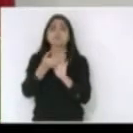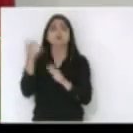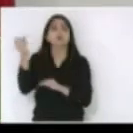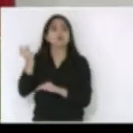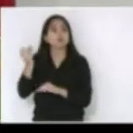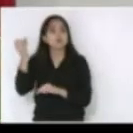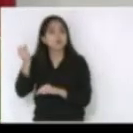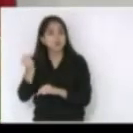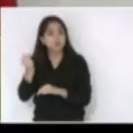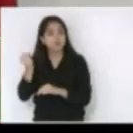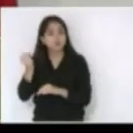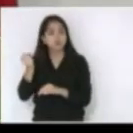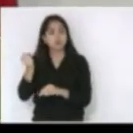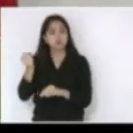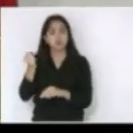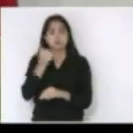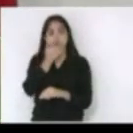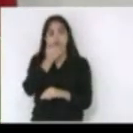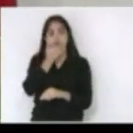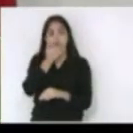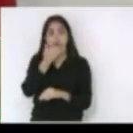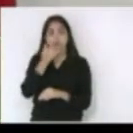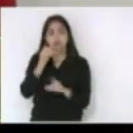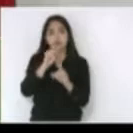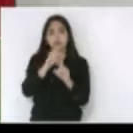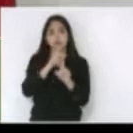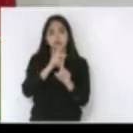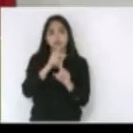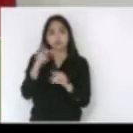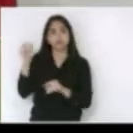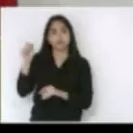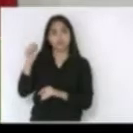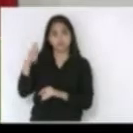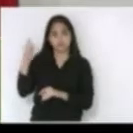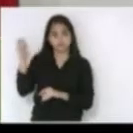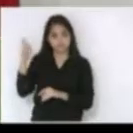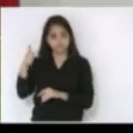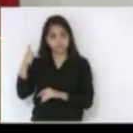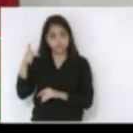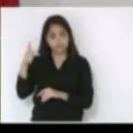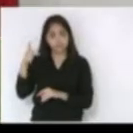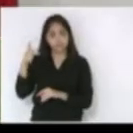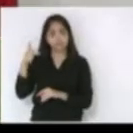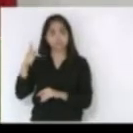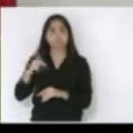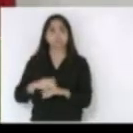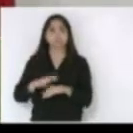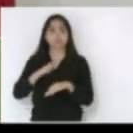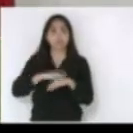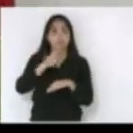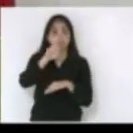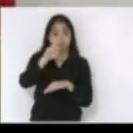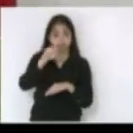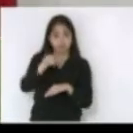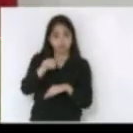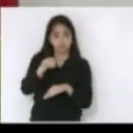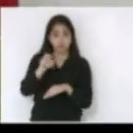servidores públicos de 11 para 14% para quem recebe acima de 5 mil reais